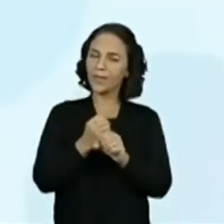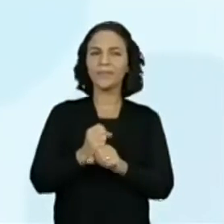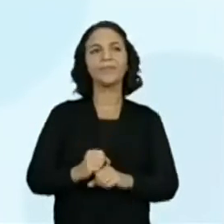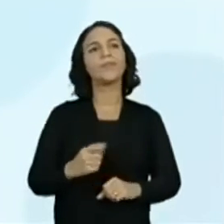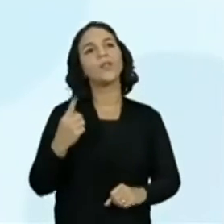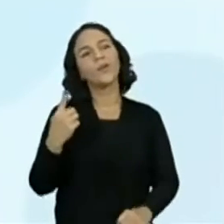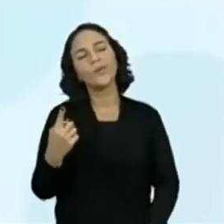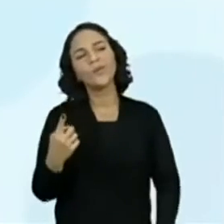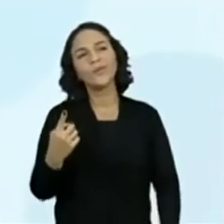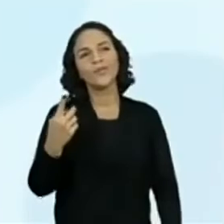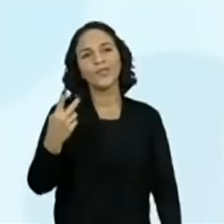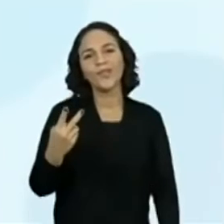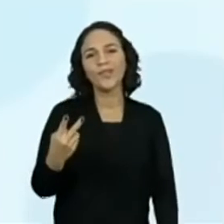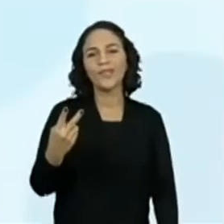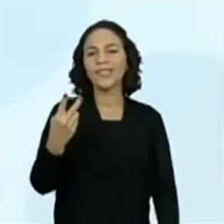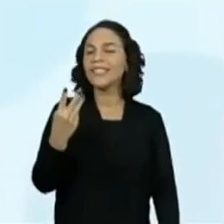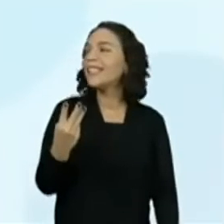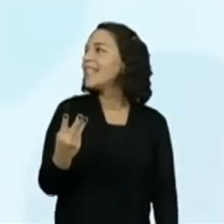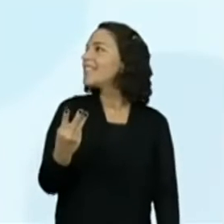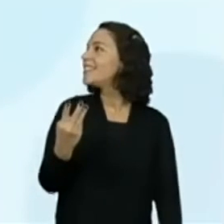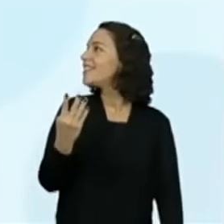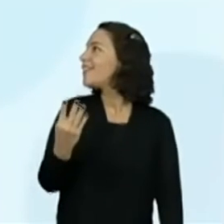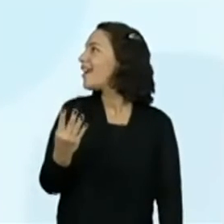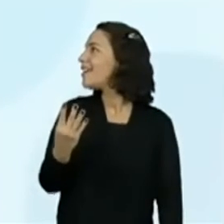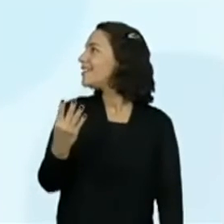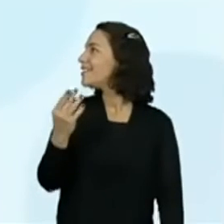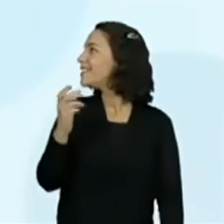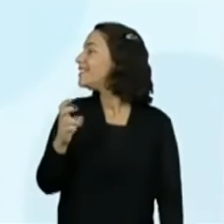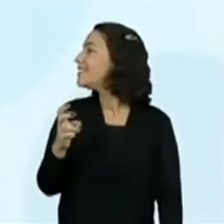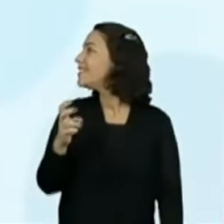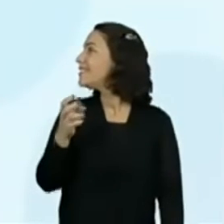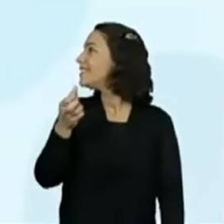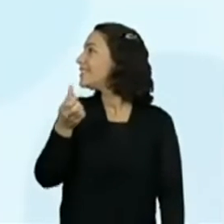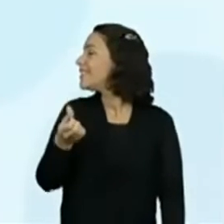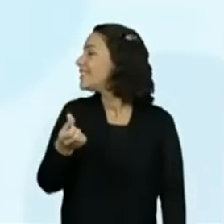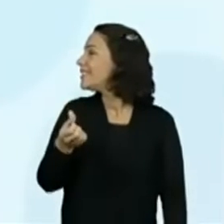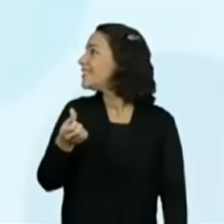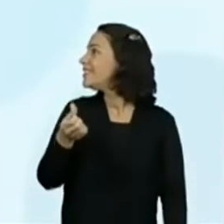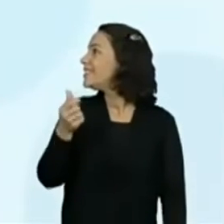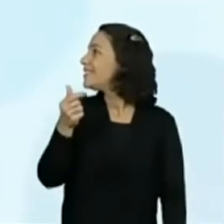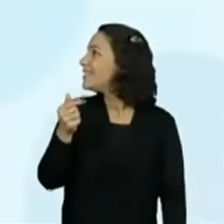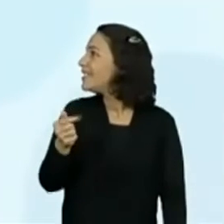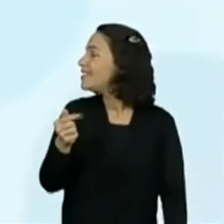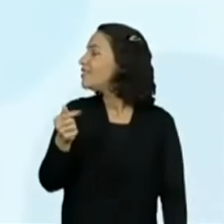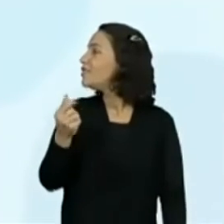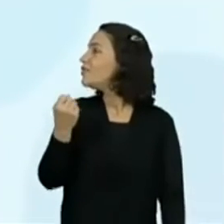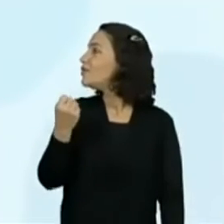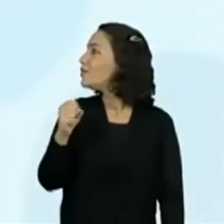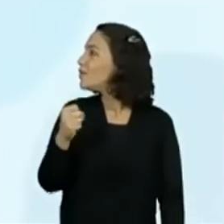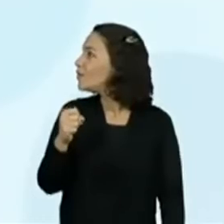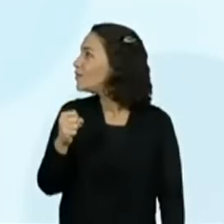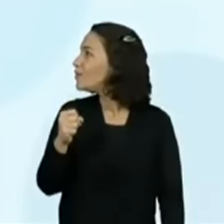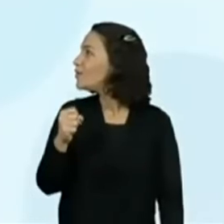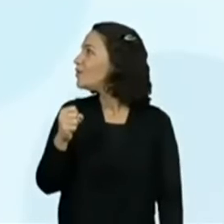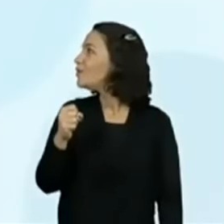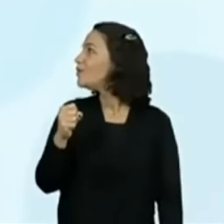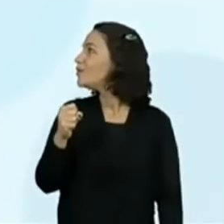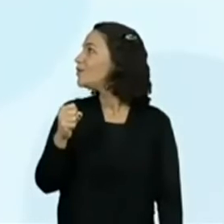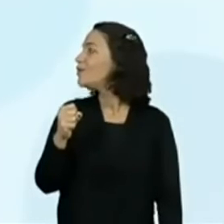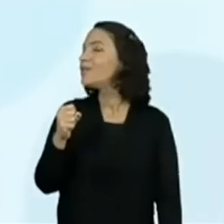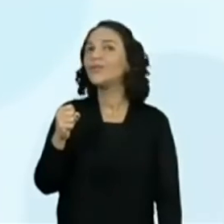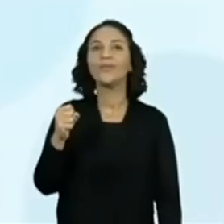aqui, uma, duas, três, quatro, cinco, seis, sete, oito,